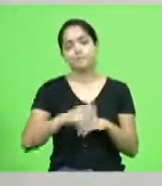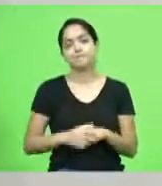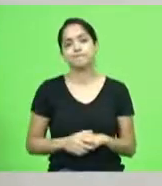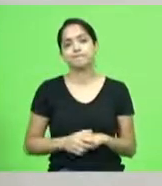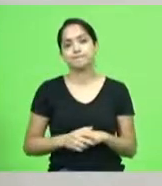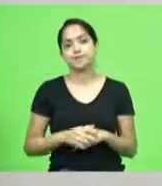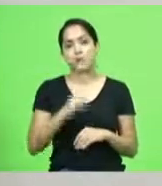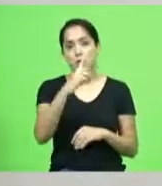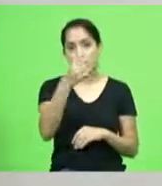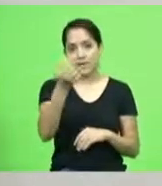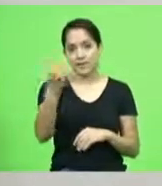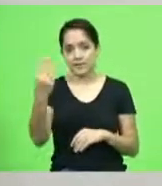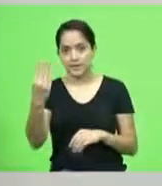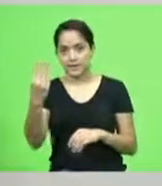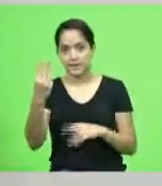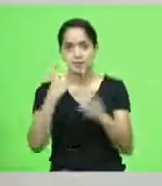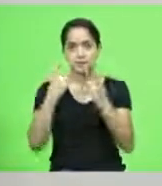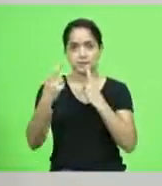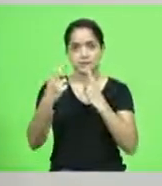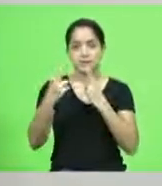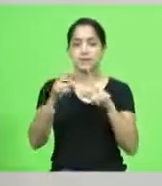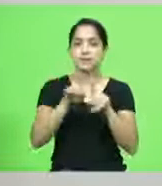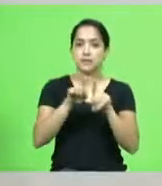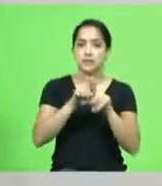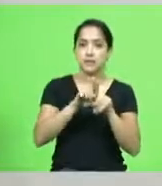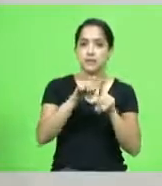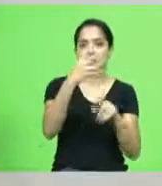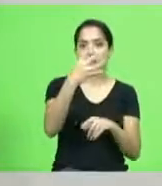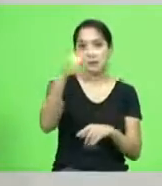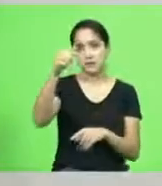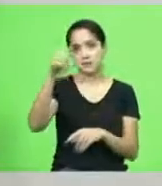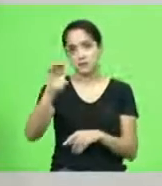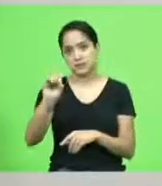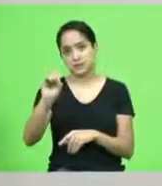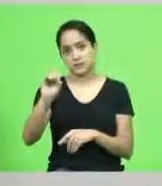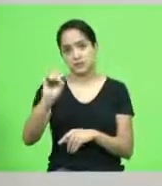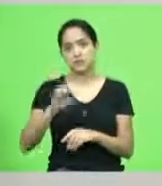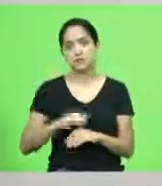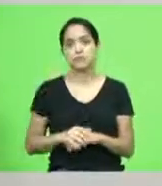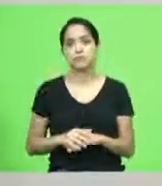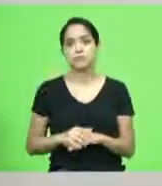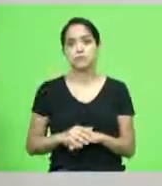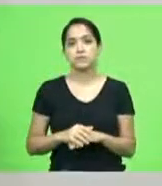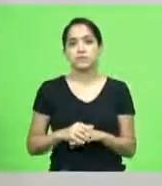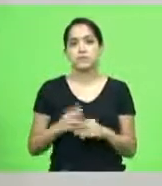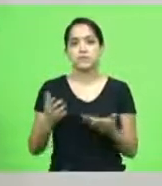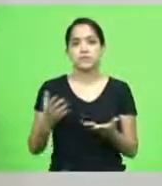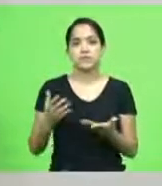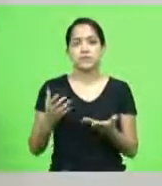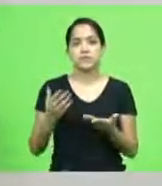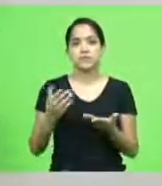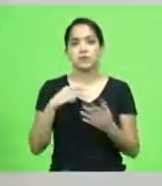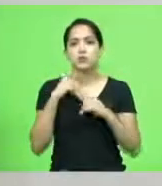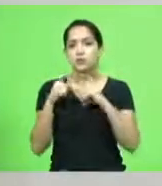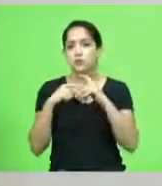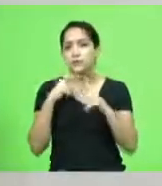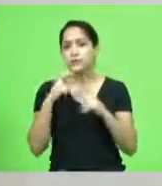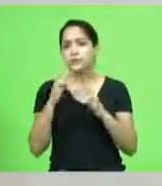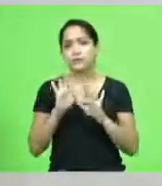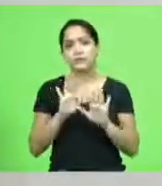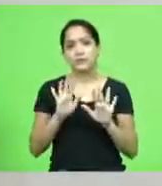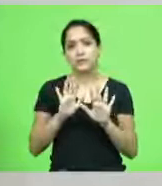163 e a BR 470 ninguém duvida senhores deputados da